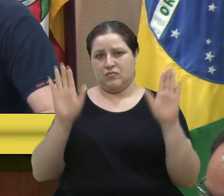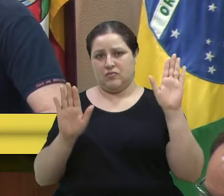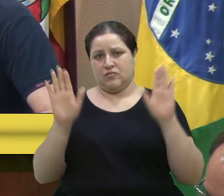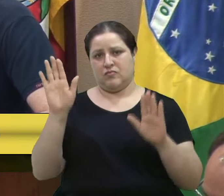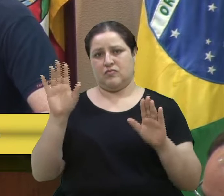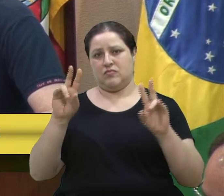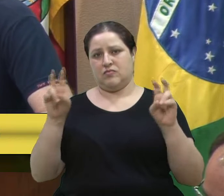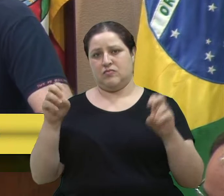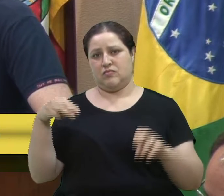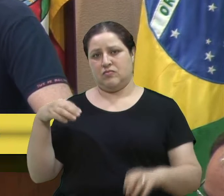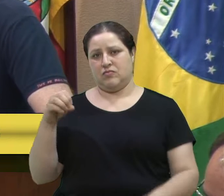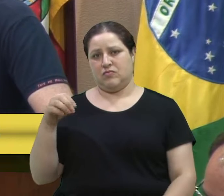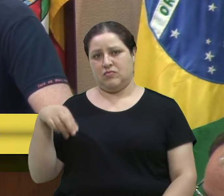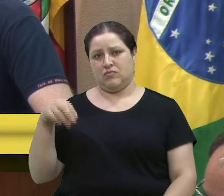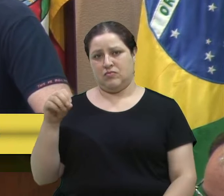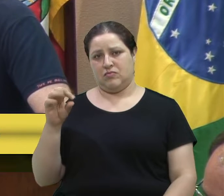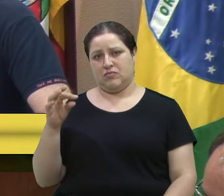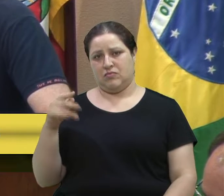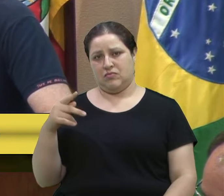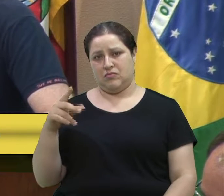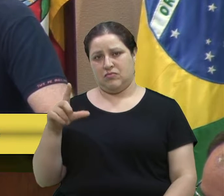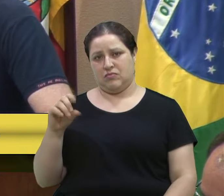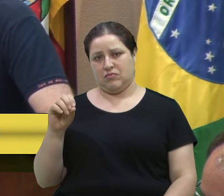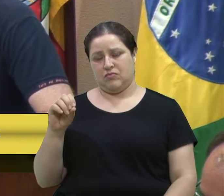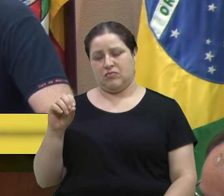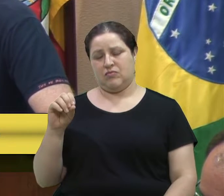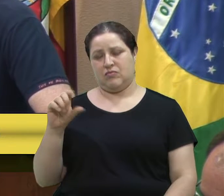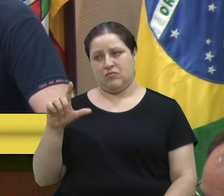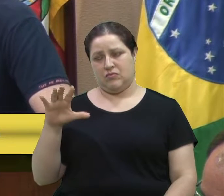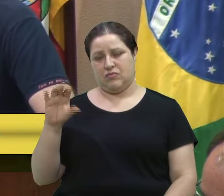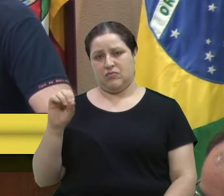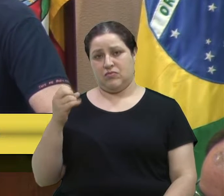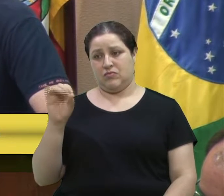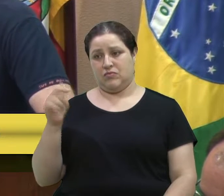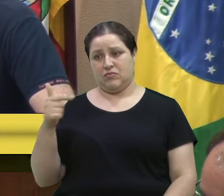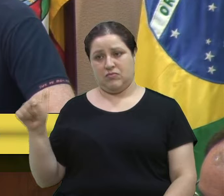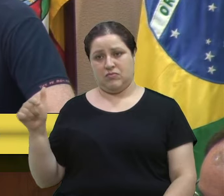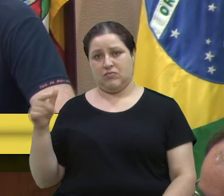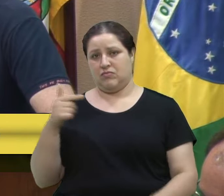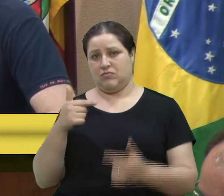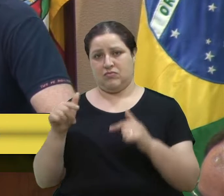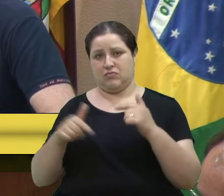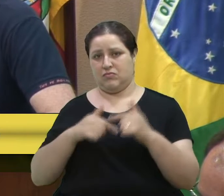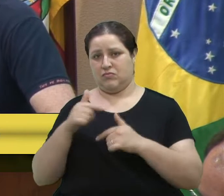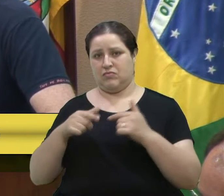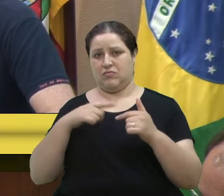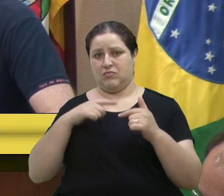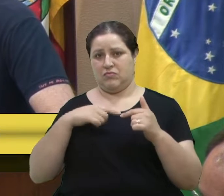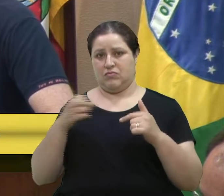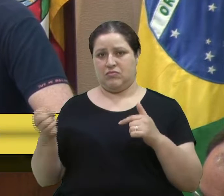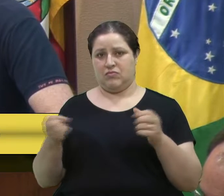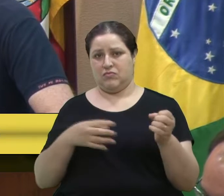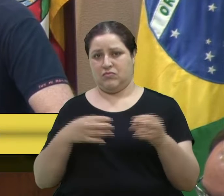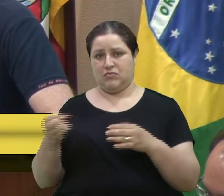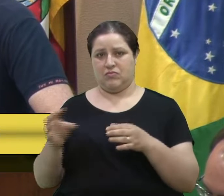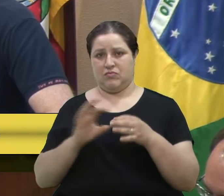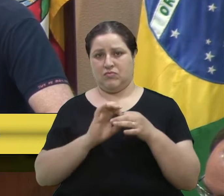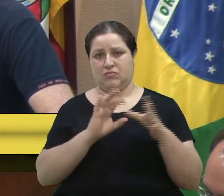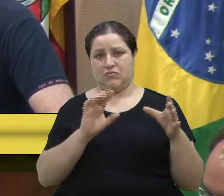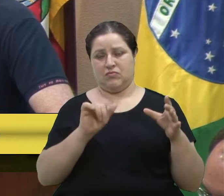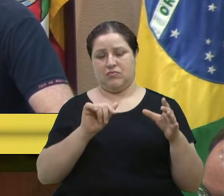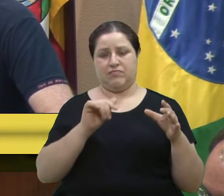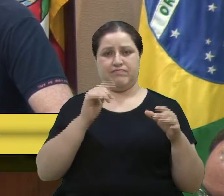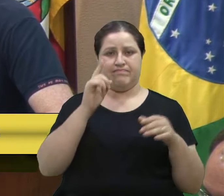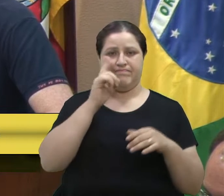empresa, mas se não tiver, não teremos serviço. Está sendo renovada a concessão de forma precária, isso sim, mas em